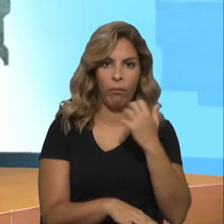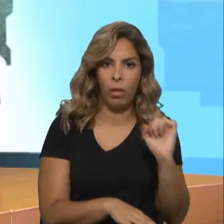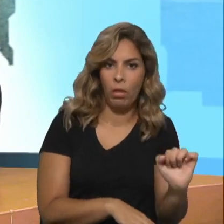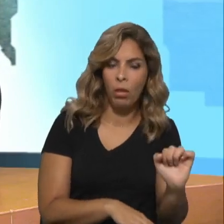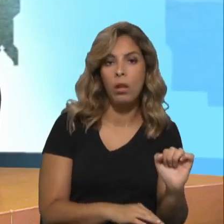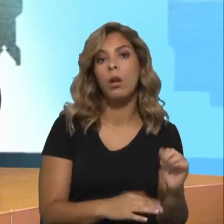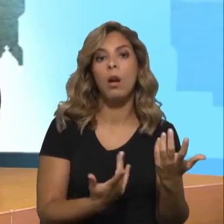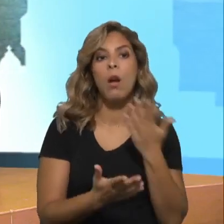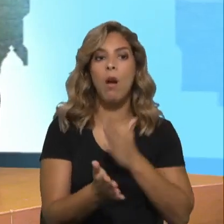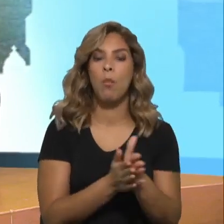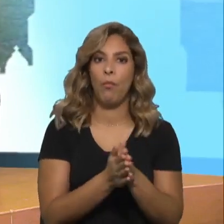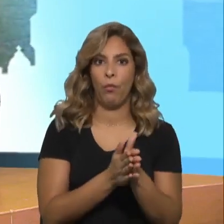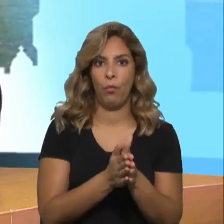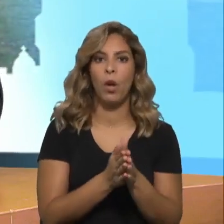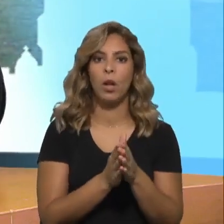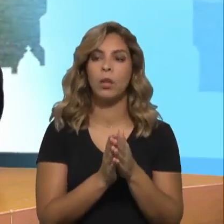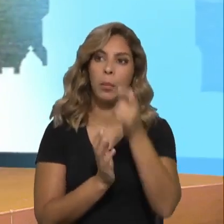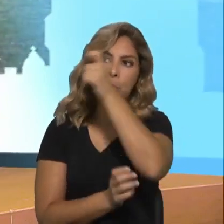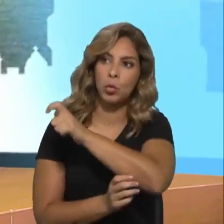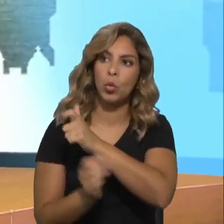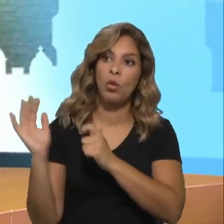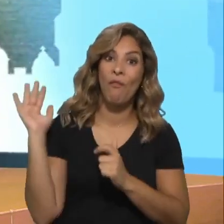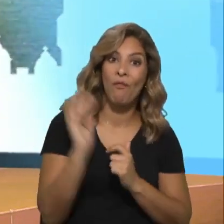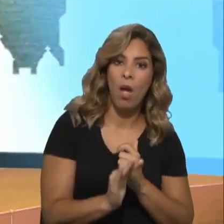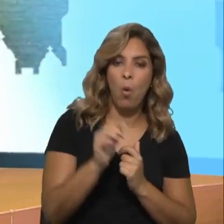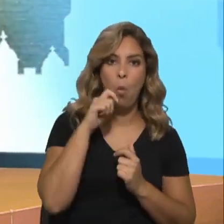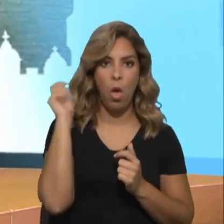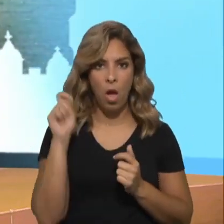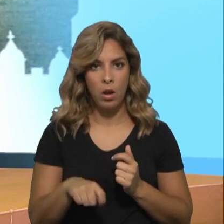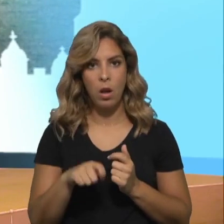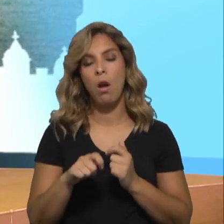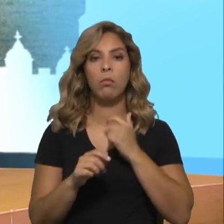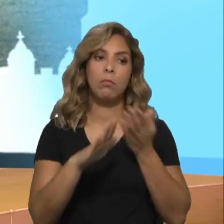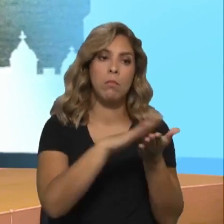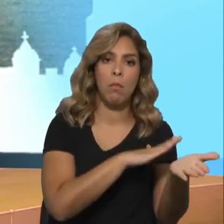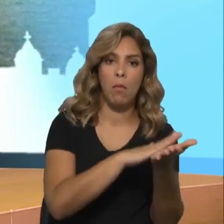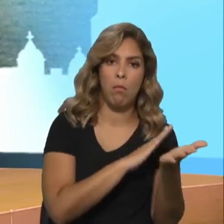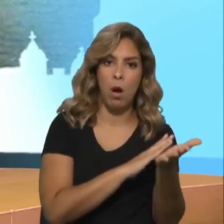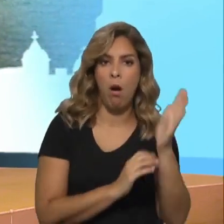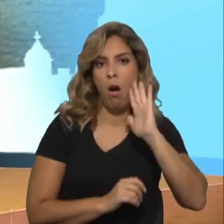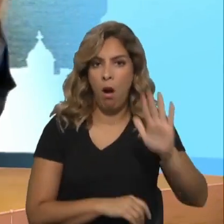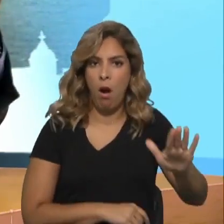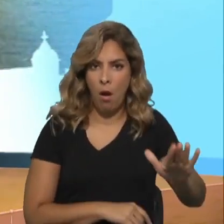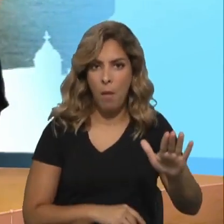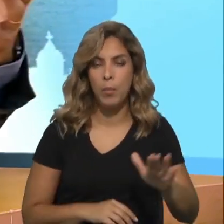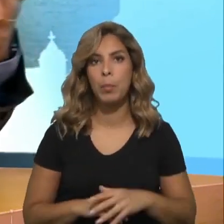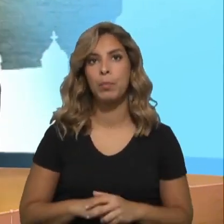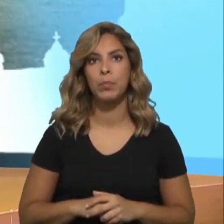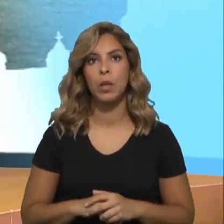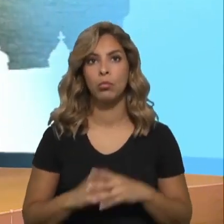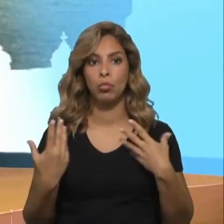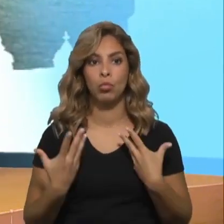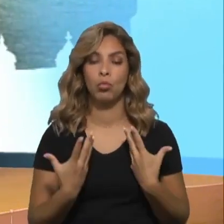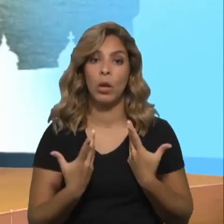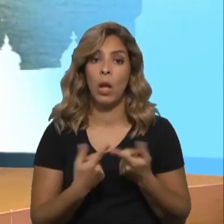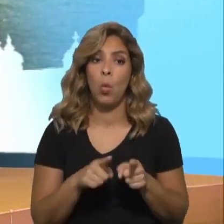acolhimento de pessoas vindas da Ucrânia e que, neste momento, irá também fazer parte de um conjunto de